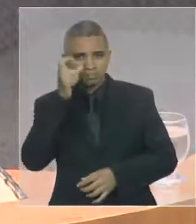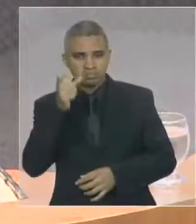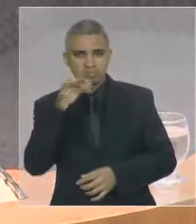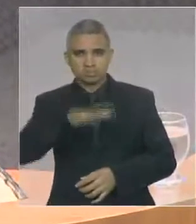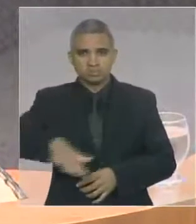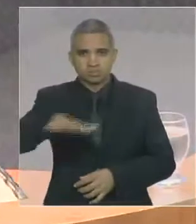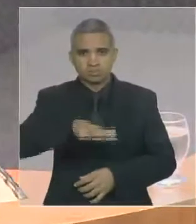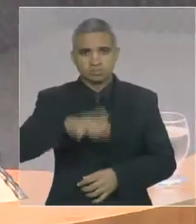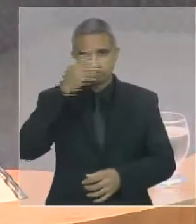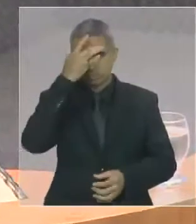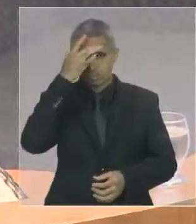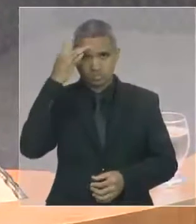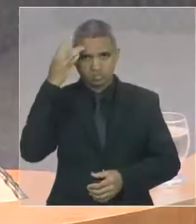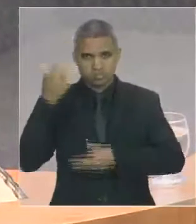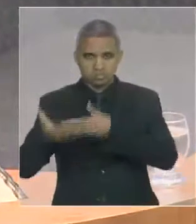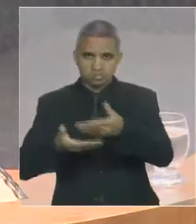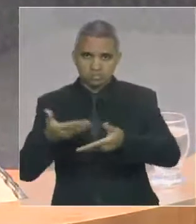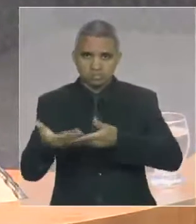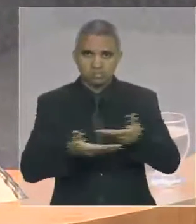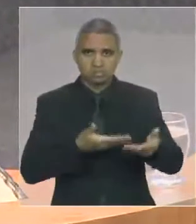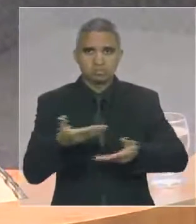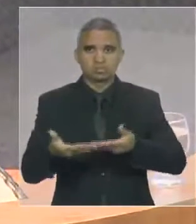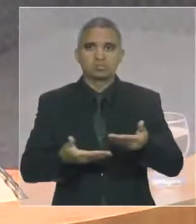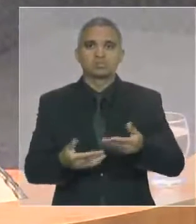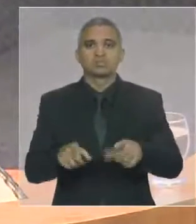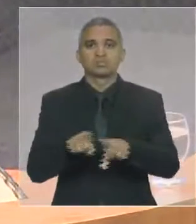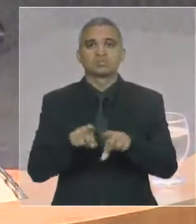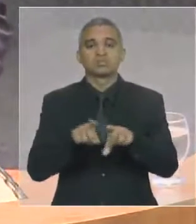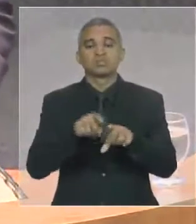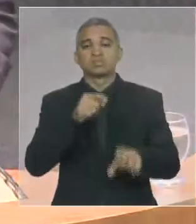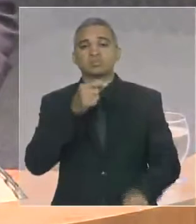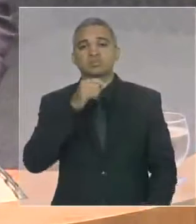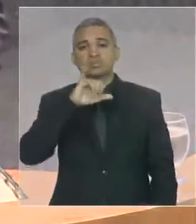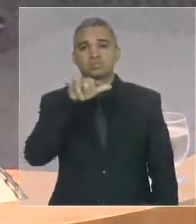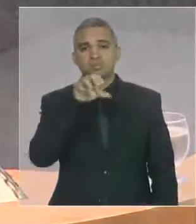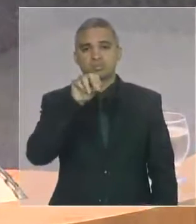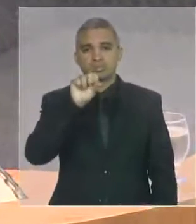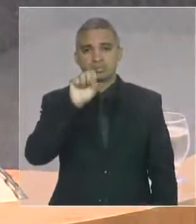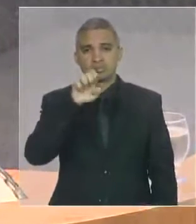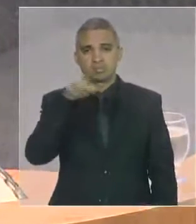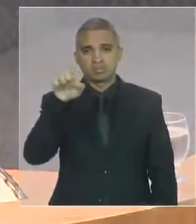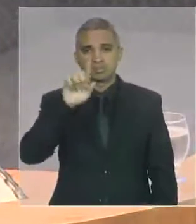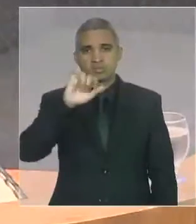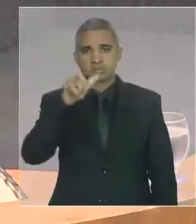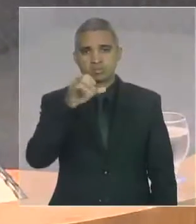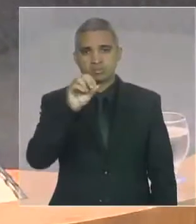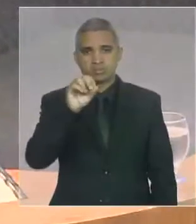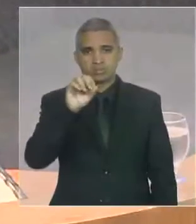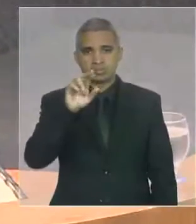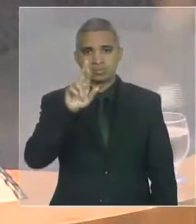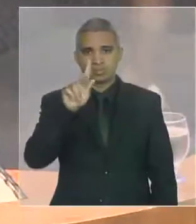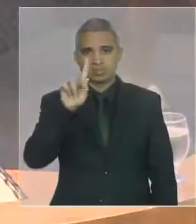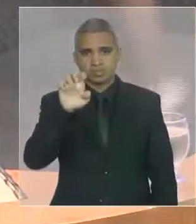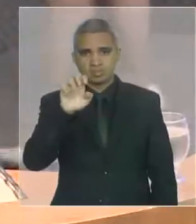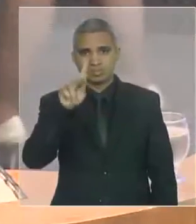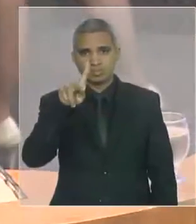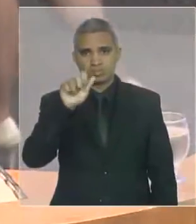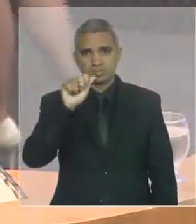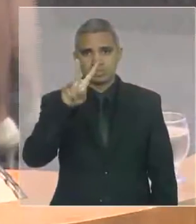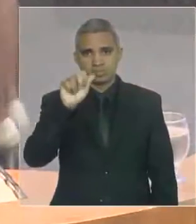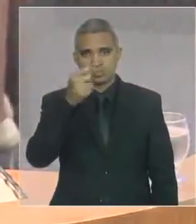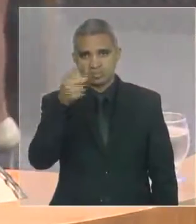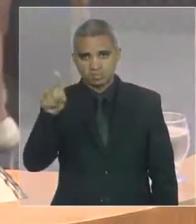indisponíveis. Excelentíssimo senhor José Jorge Pavão, que já teve a honra de integrar este